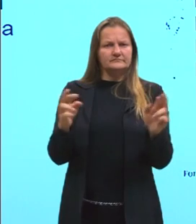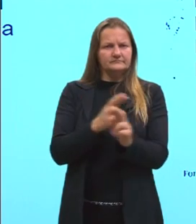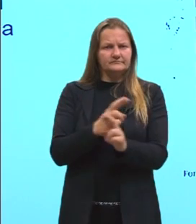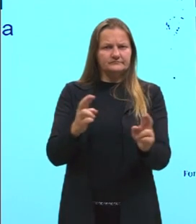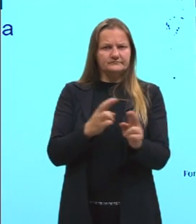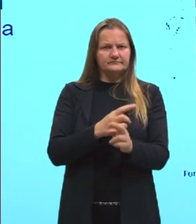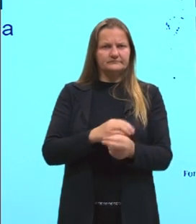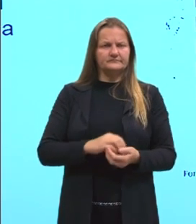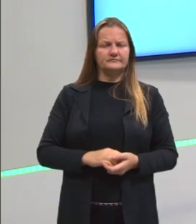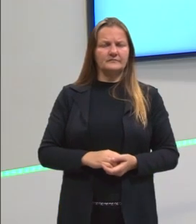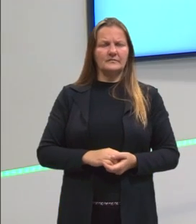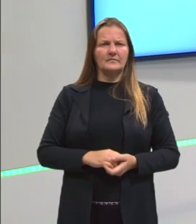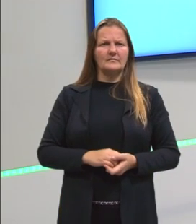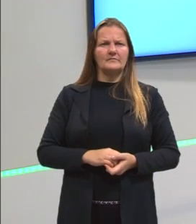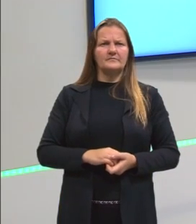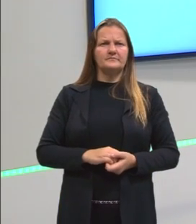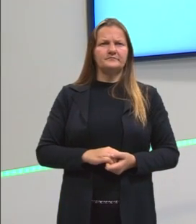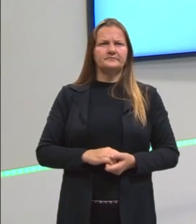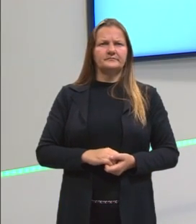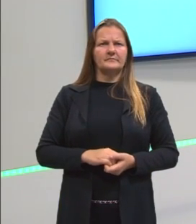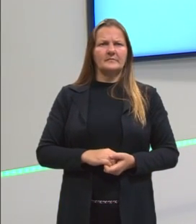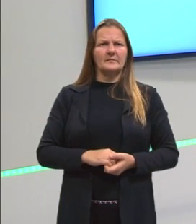tá, meninos e meninas? Vamos passar aqui o slide.